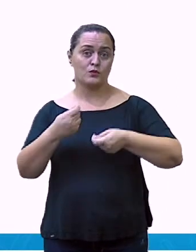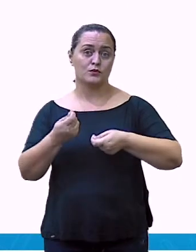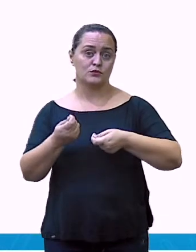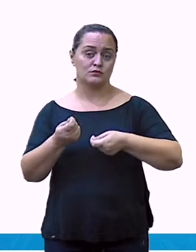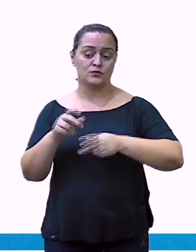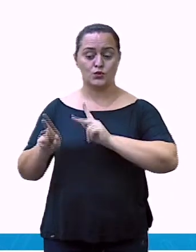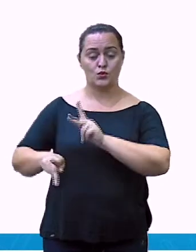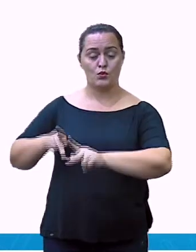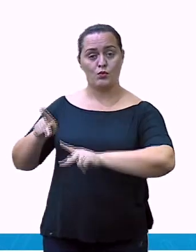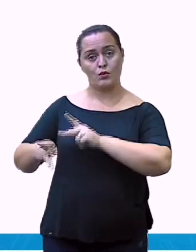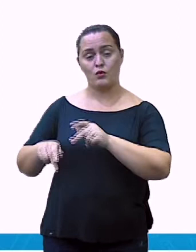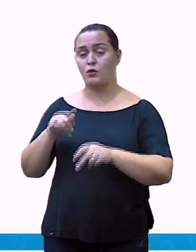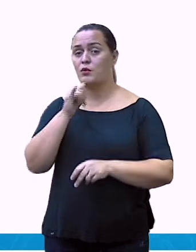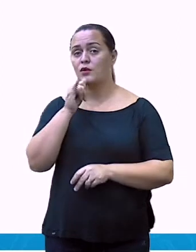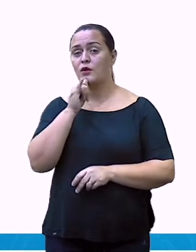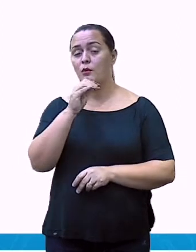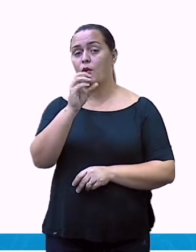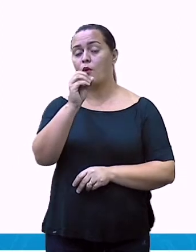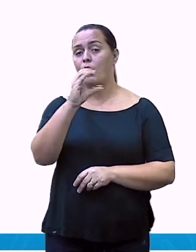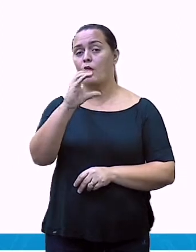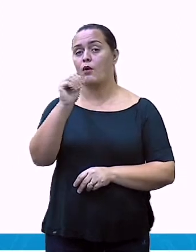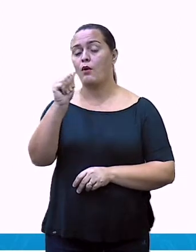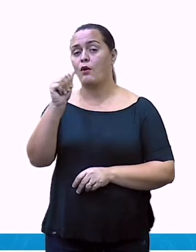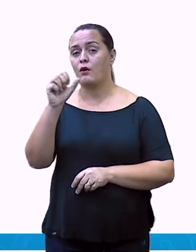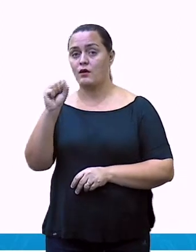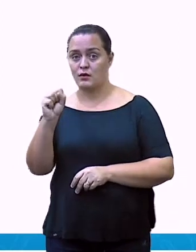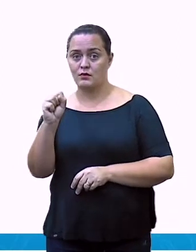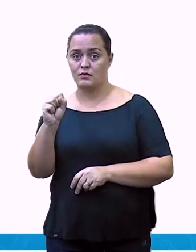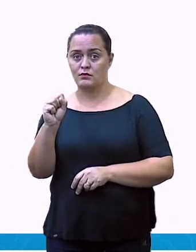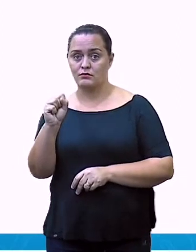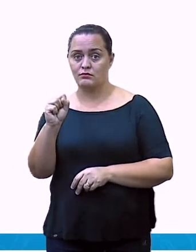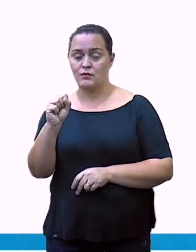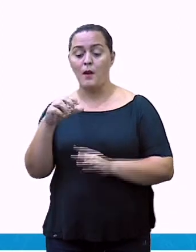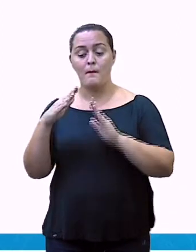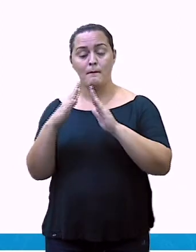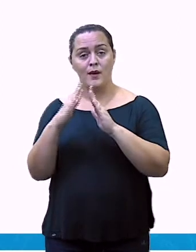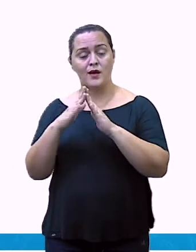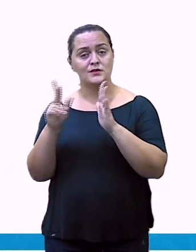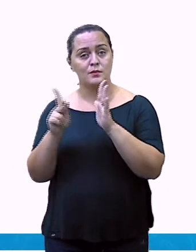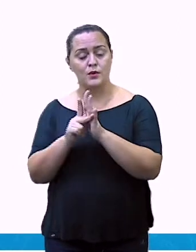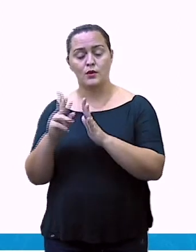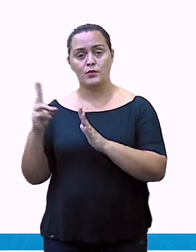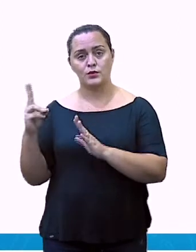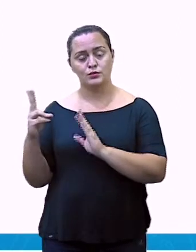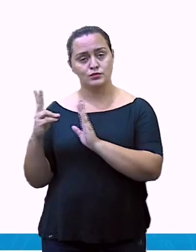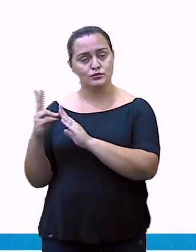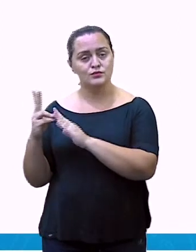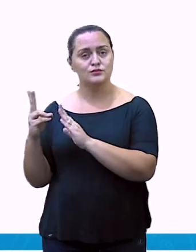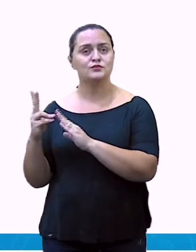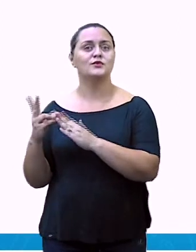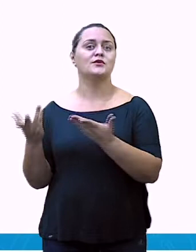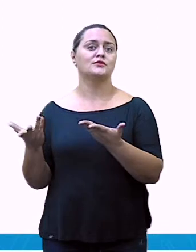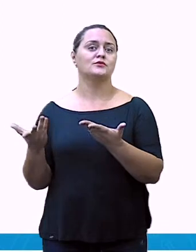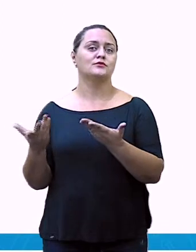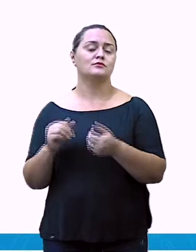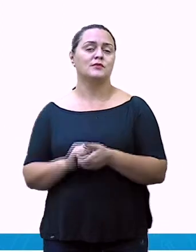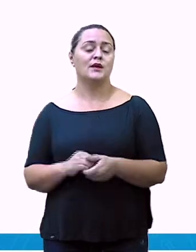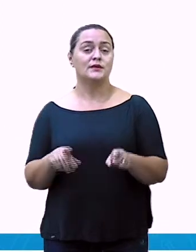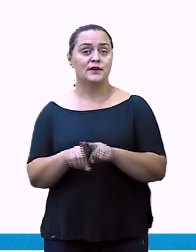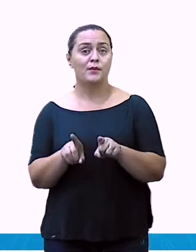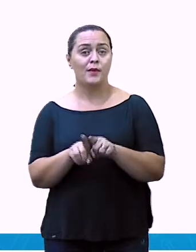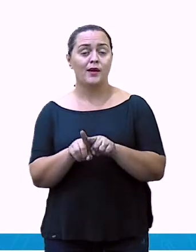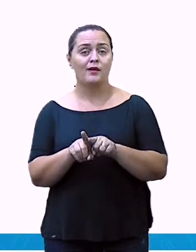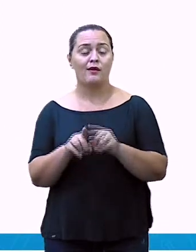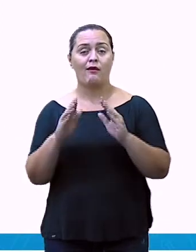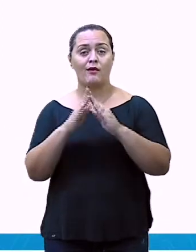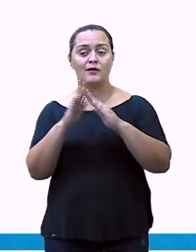moradias de muitos indígenas ainda nos dias de hoje e das palafitas dos povos ribeirinhos. É importante